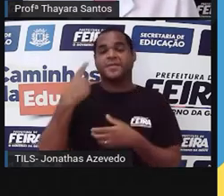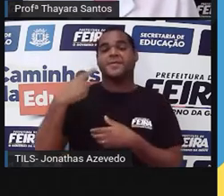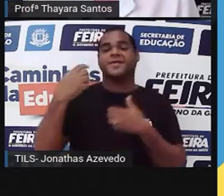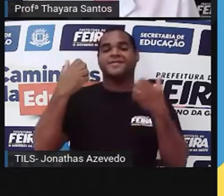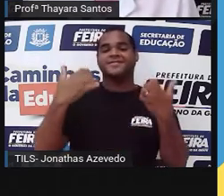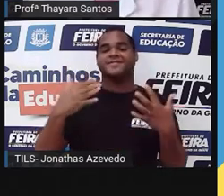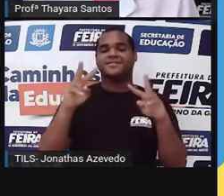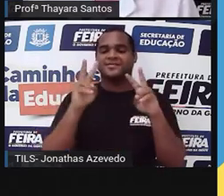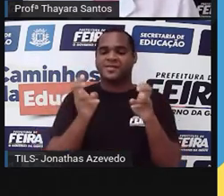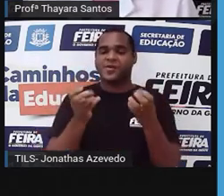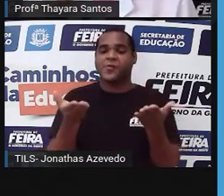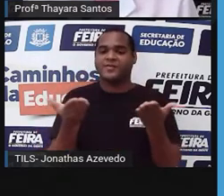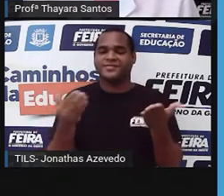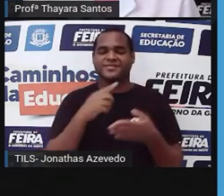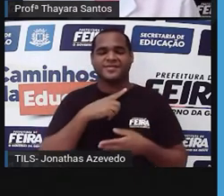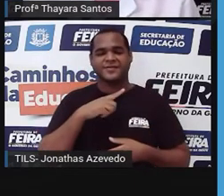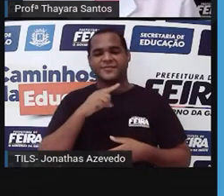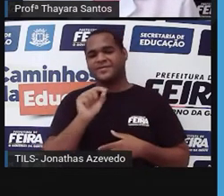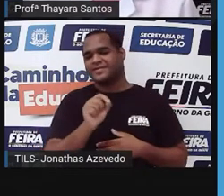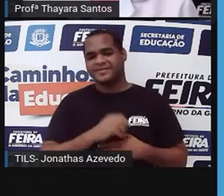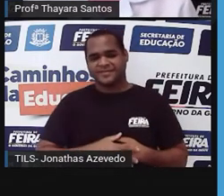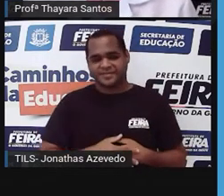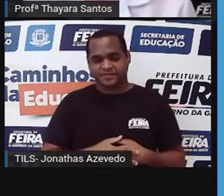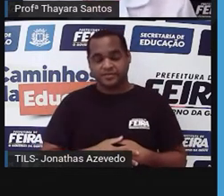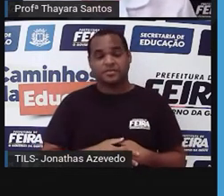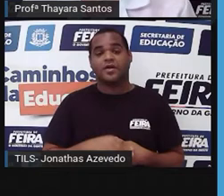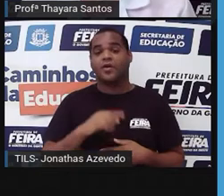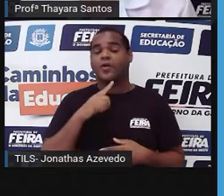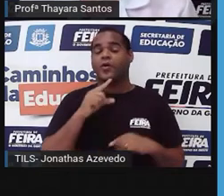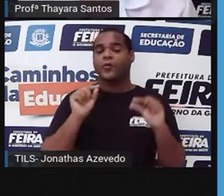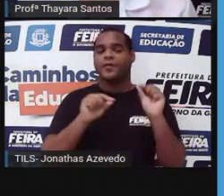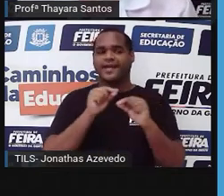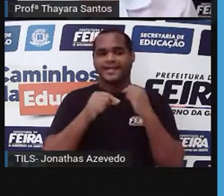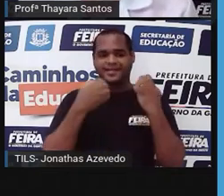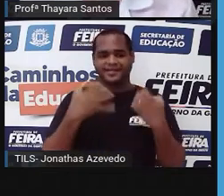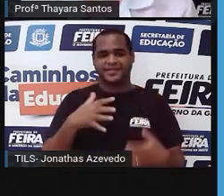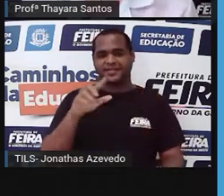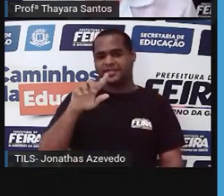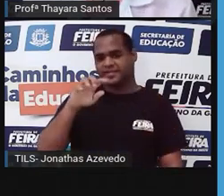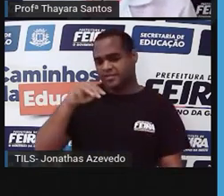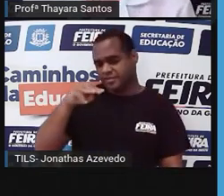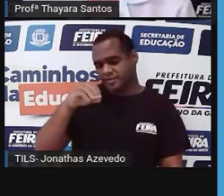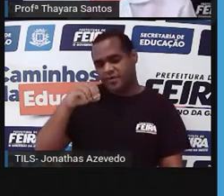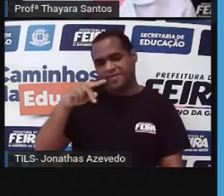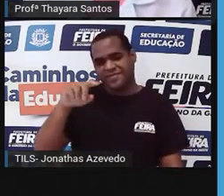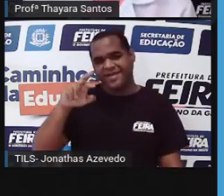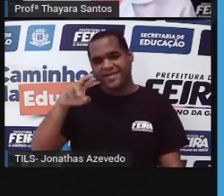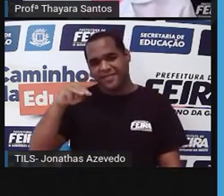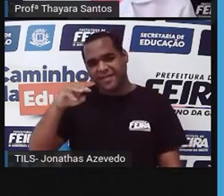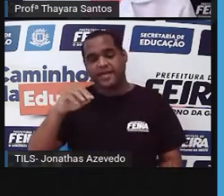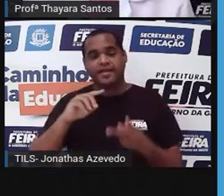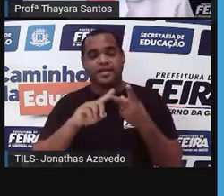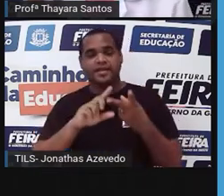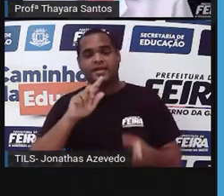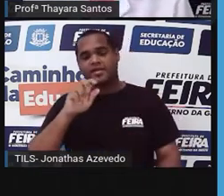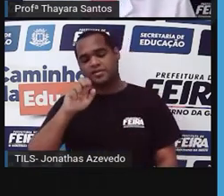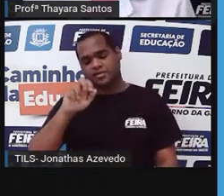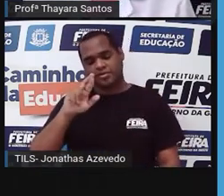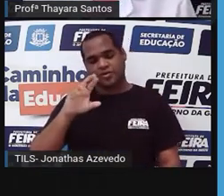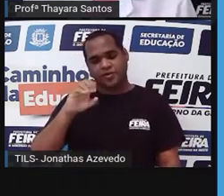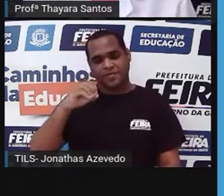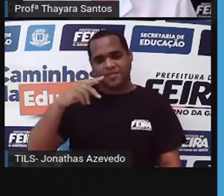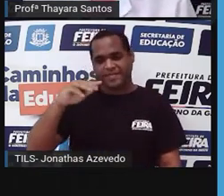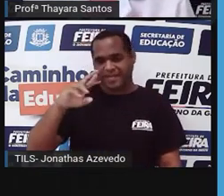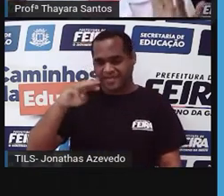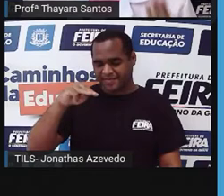é tema da aula de hoje. E hoje a gente vai falar sobre as gimnospermas e as angiospermas. Depois de ter